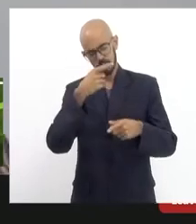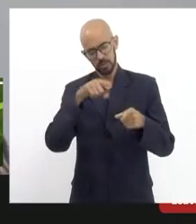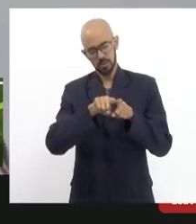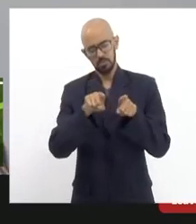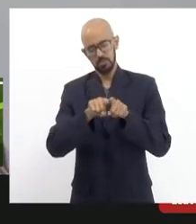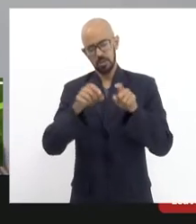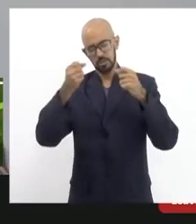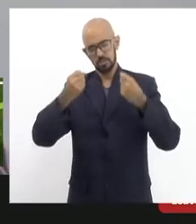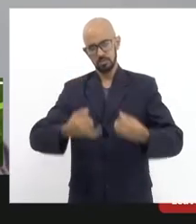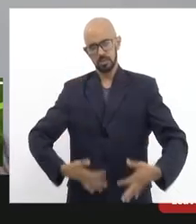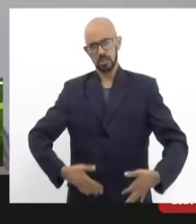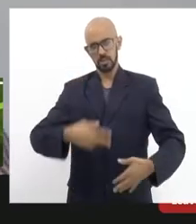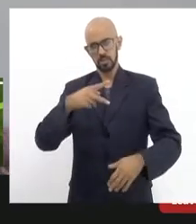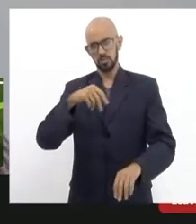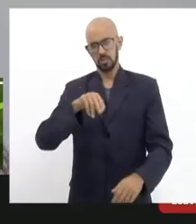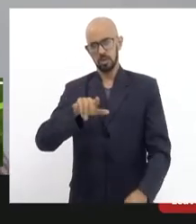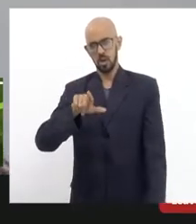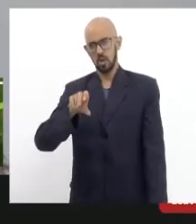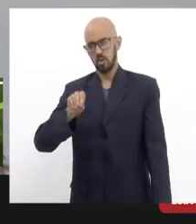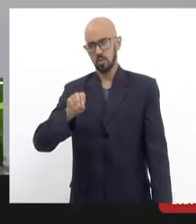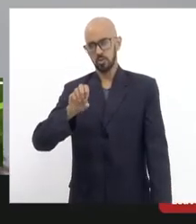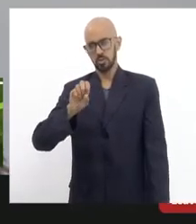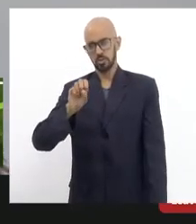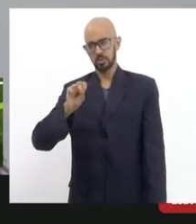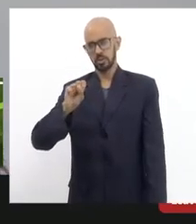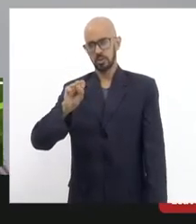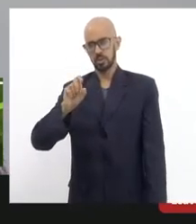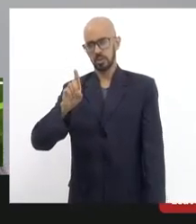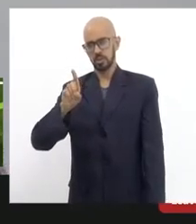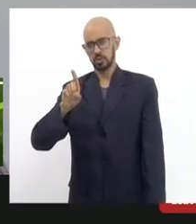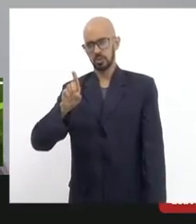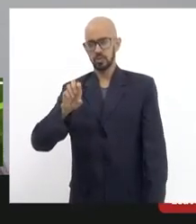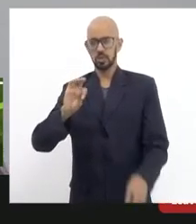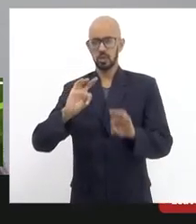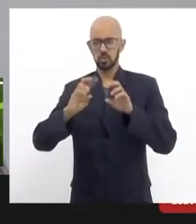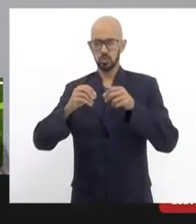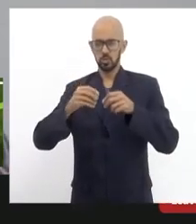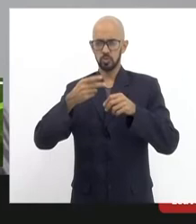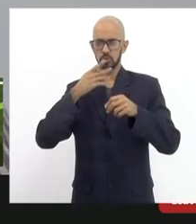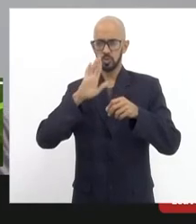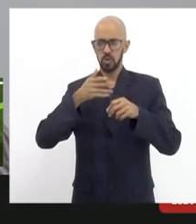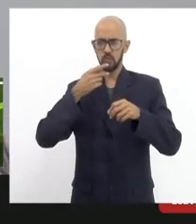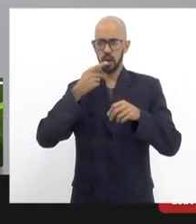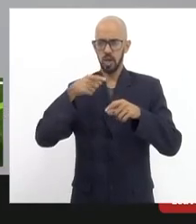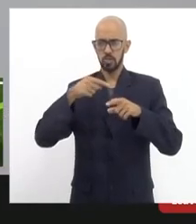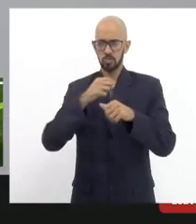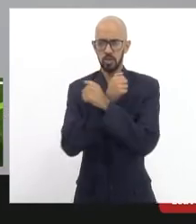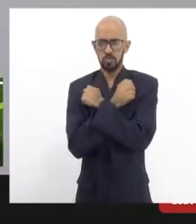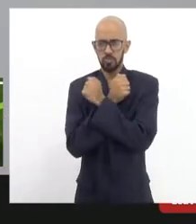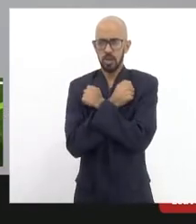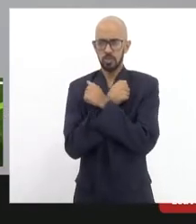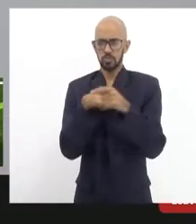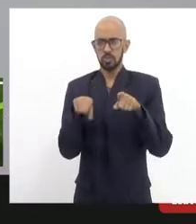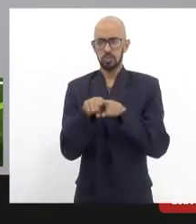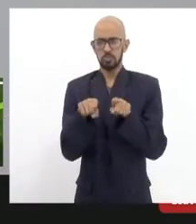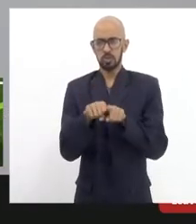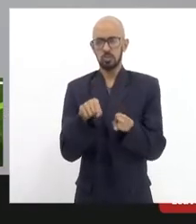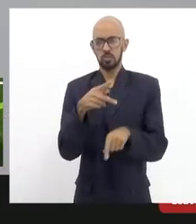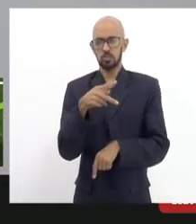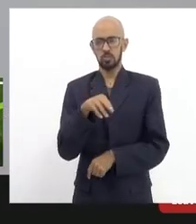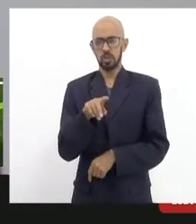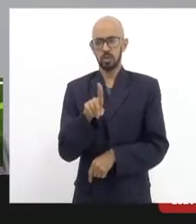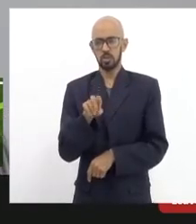minuciosa muito elucidativa enfim todas as representações aqui o MP que já se manifestou e mandar um abraço para o Pedro Castilho